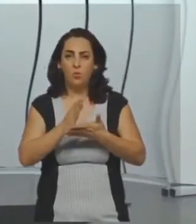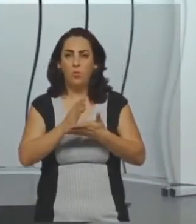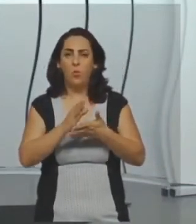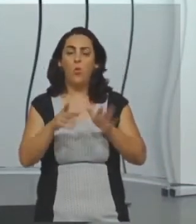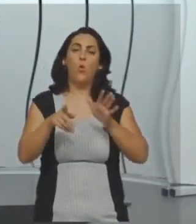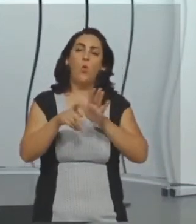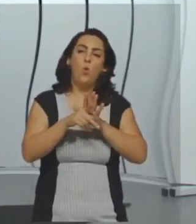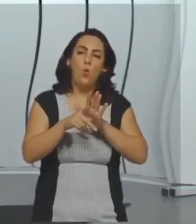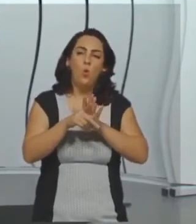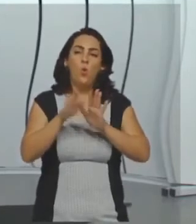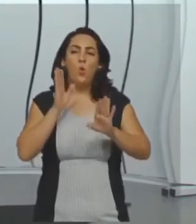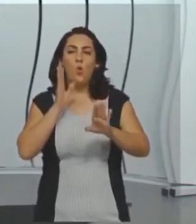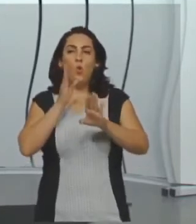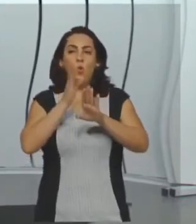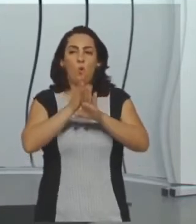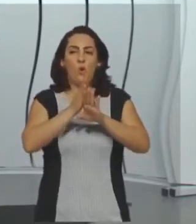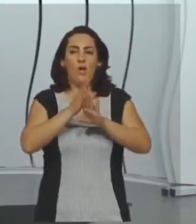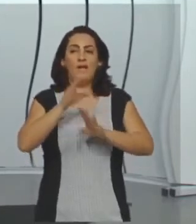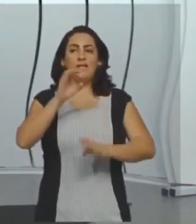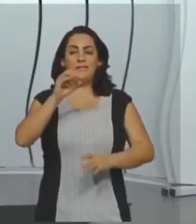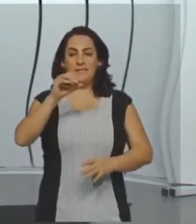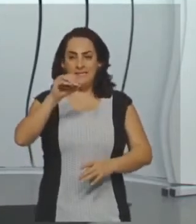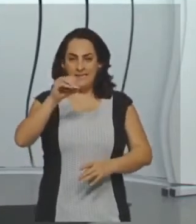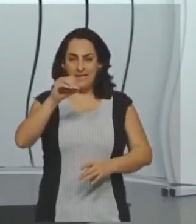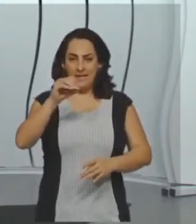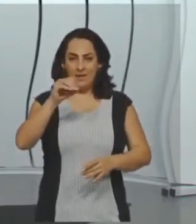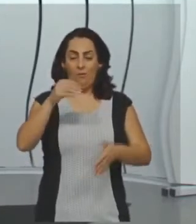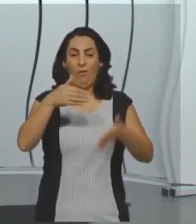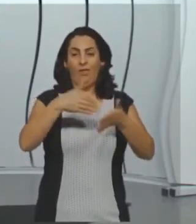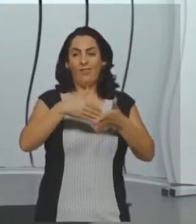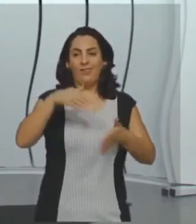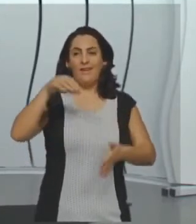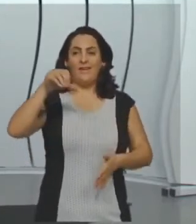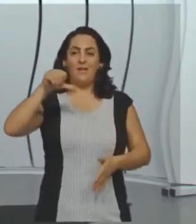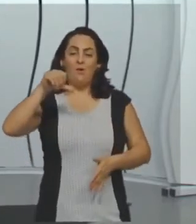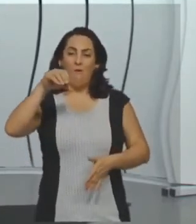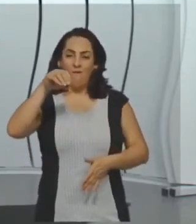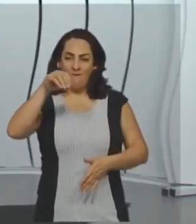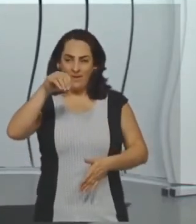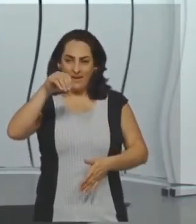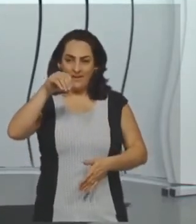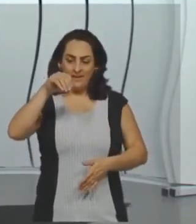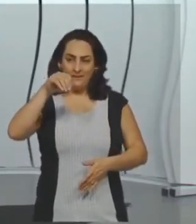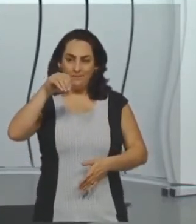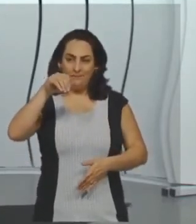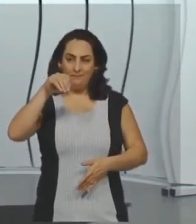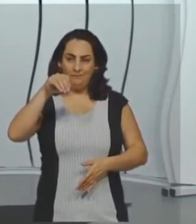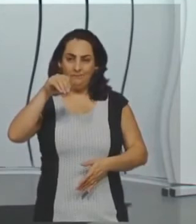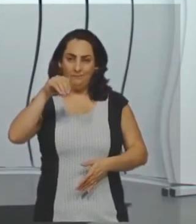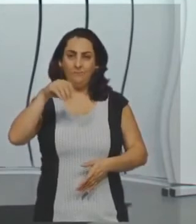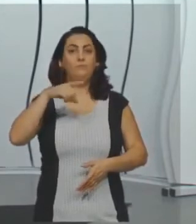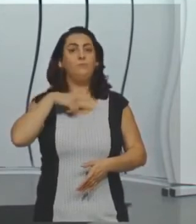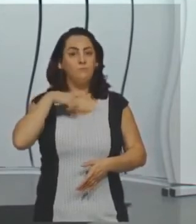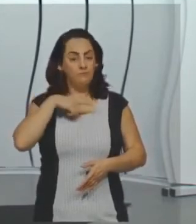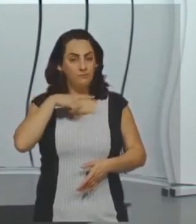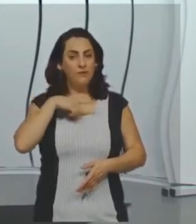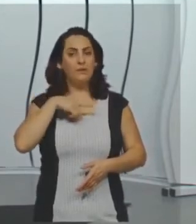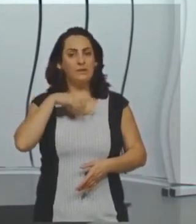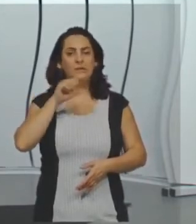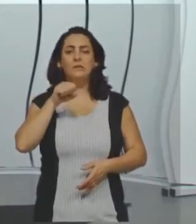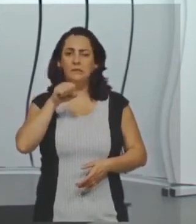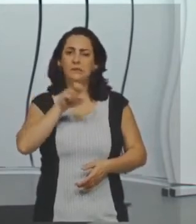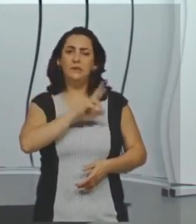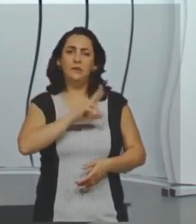Bom, alguns ângulos, né, que estão entre os valores de 0 e 90